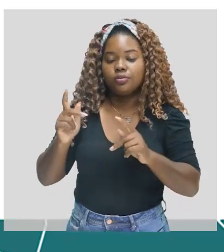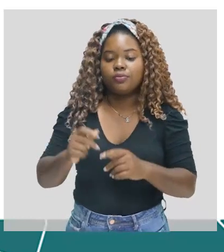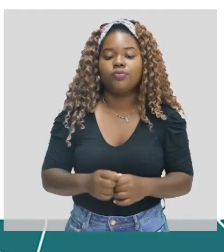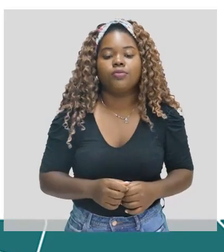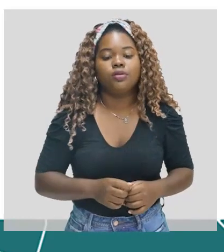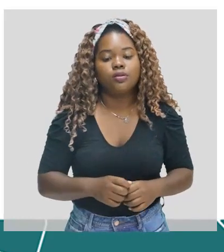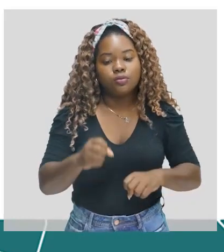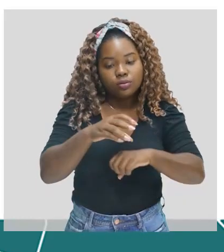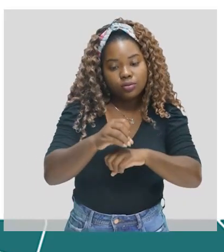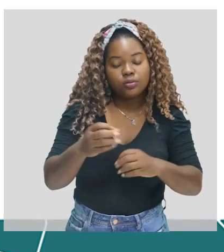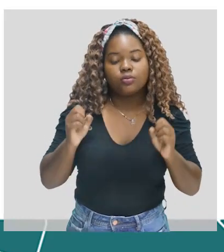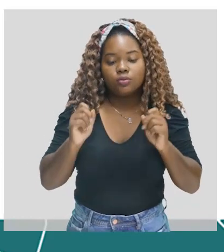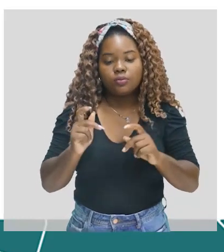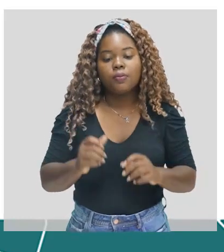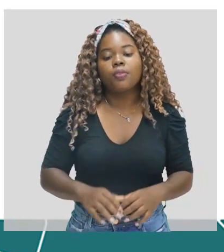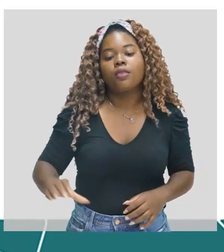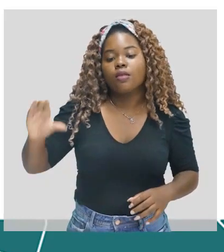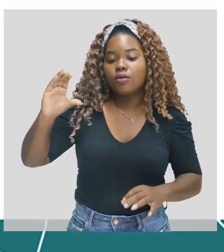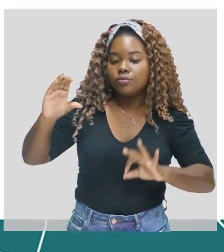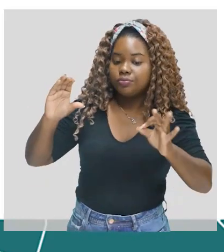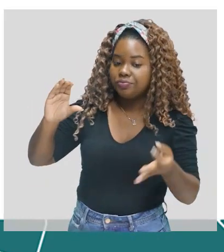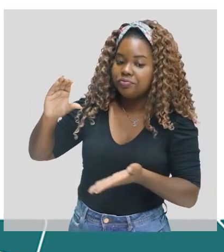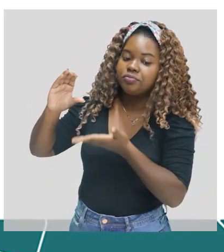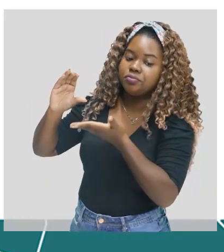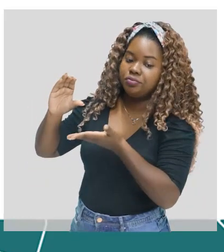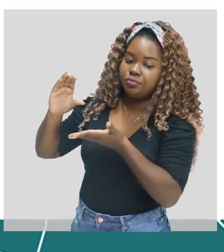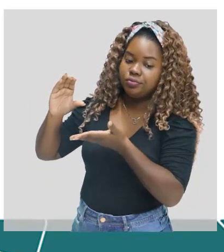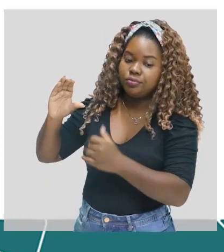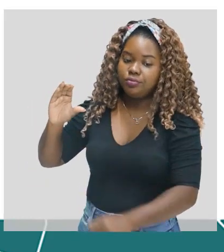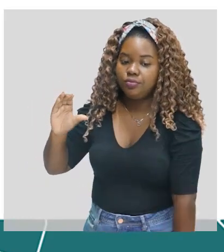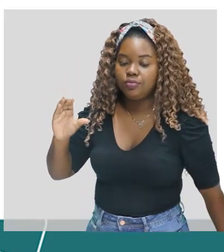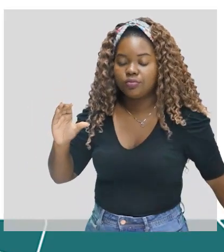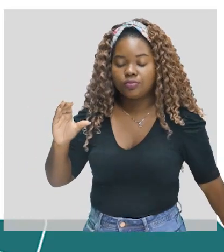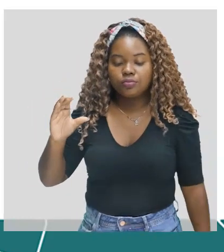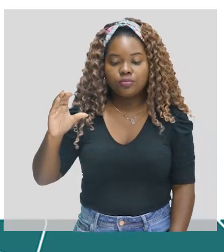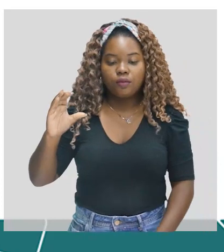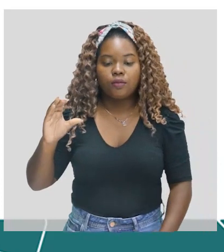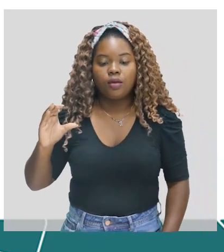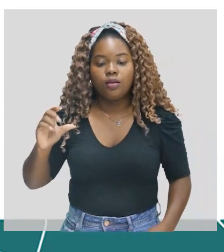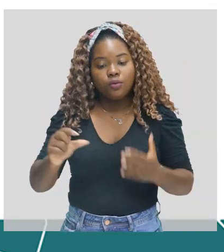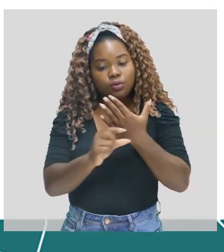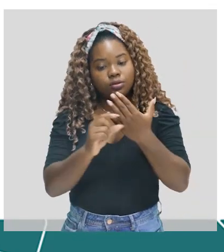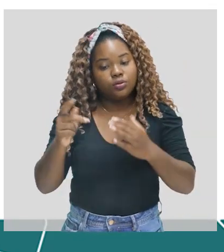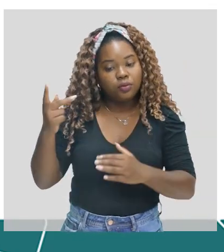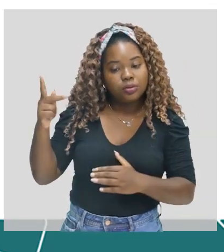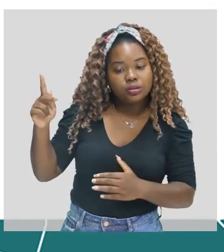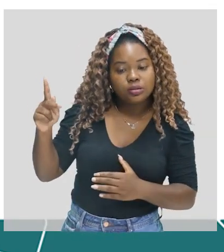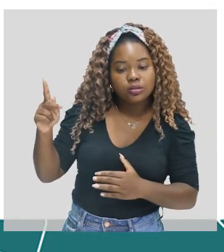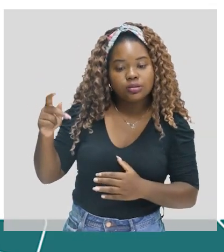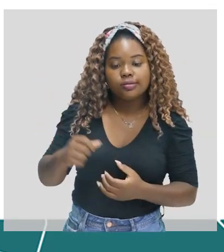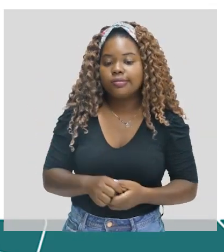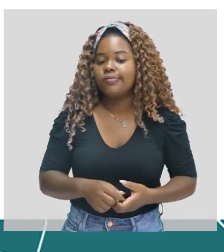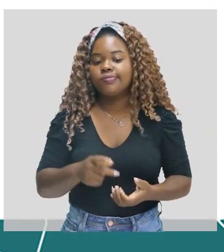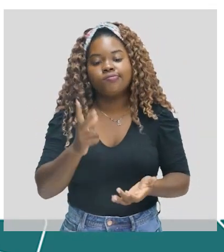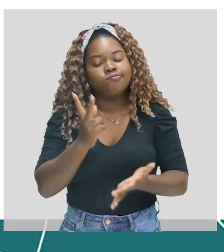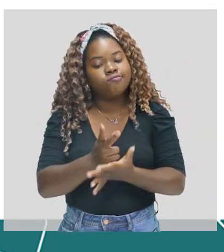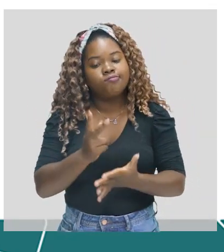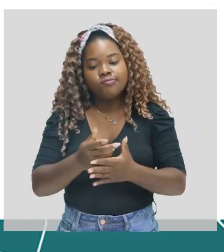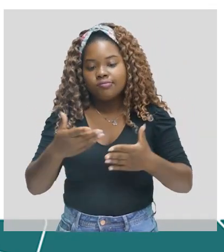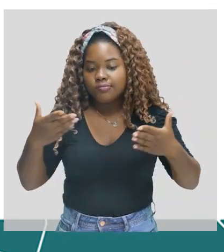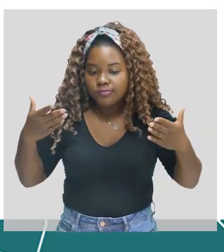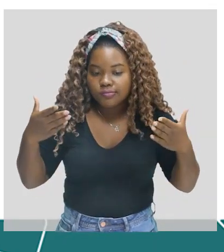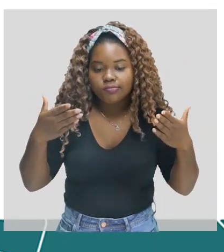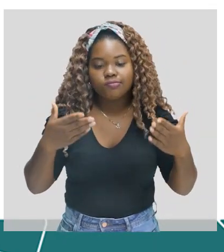Urbano e regional. Então, quando falar de José de Alencar, você já sabe que as obras dele foram bem, tiveram vida